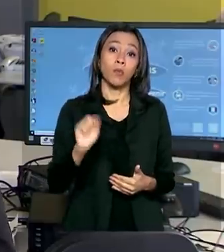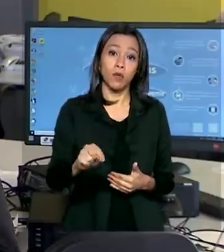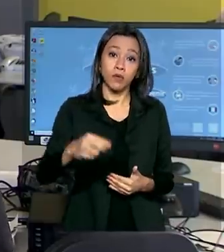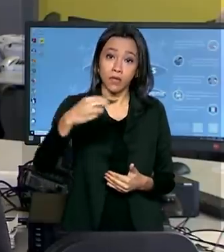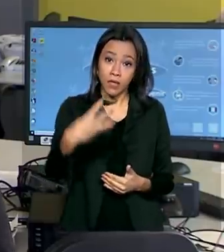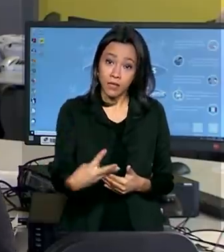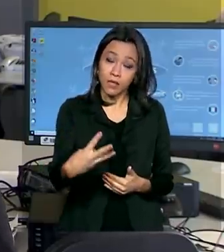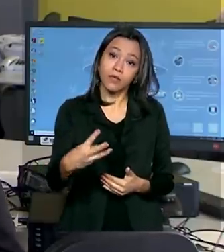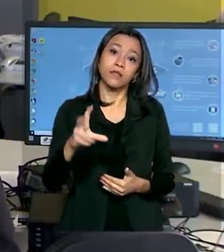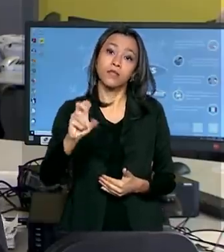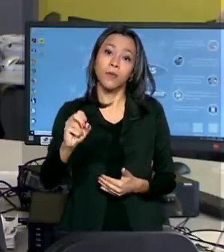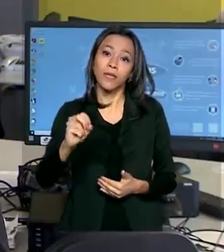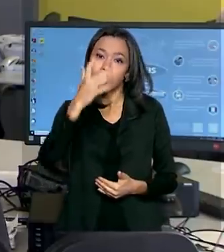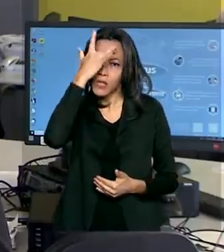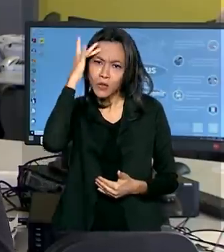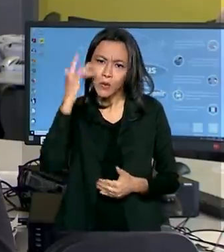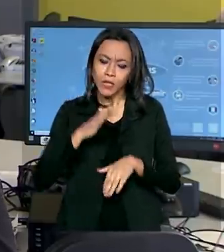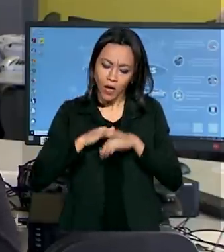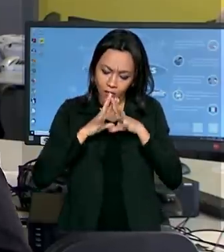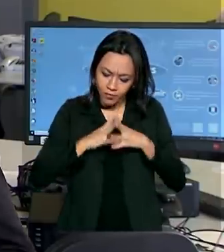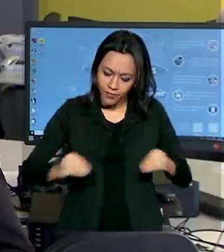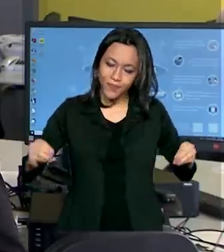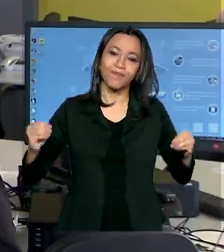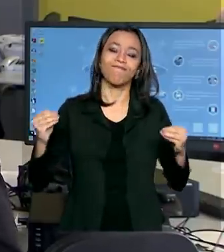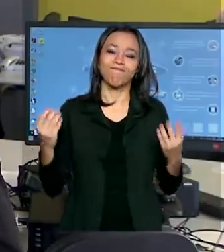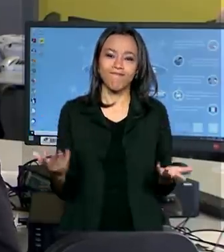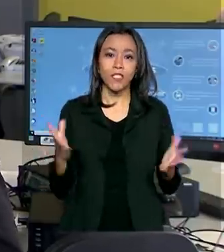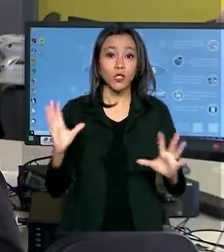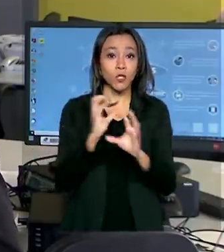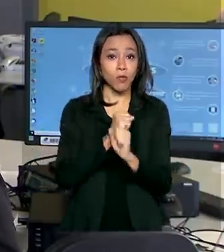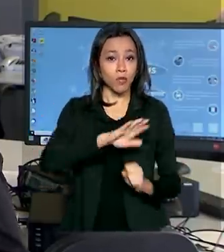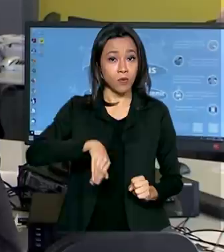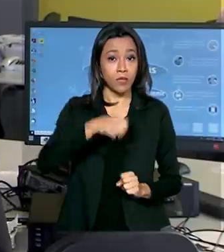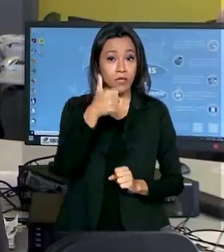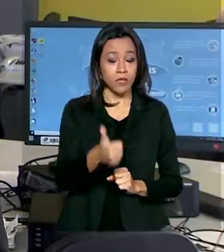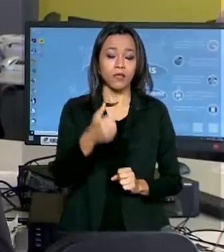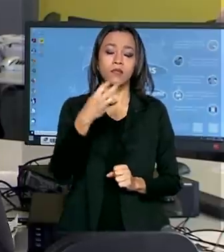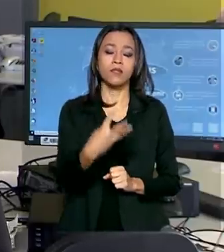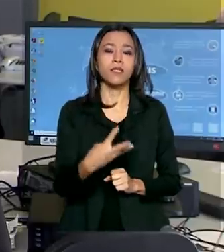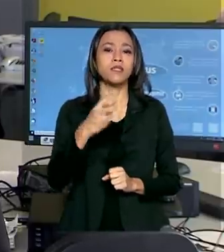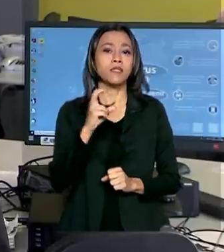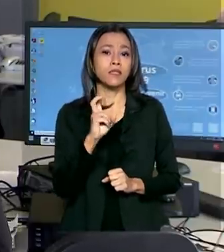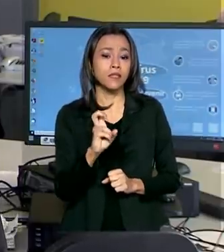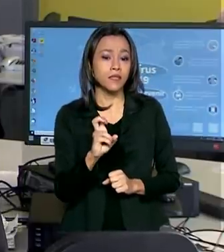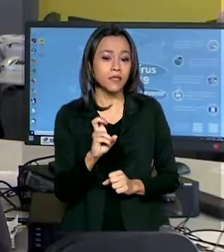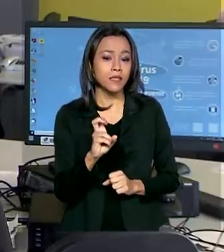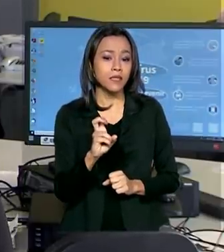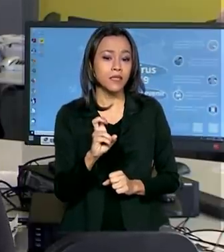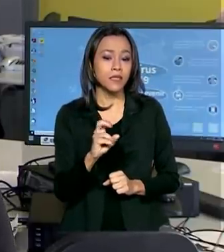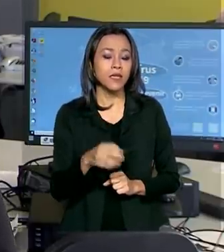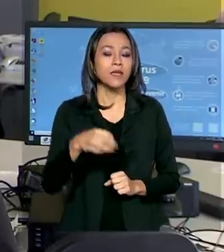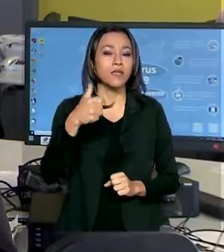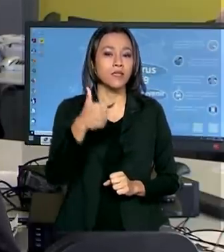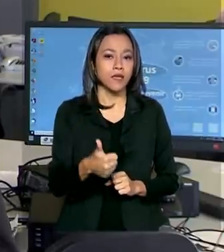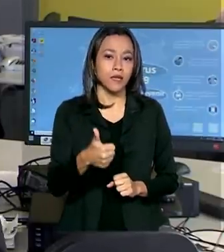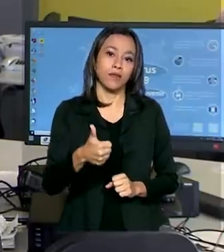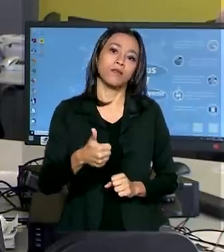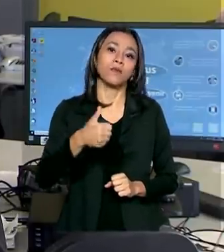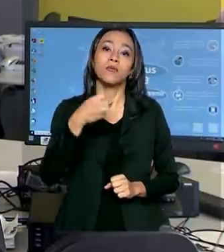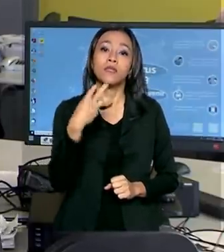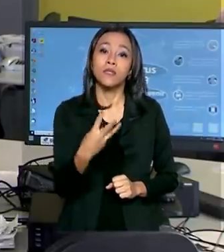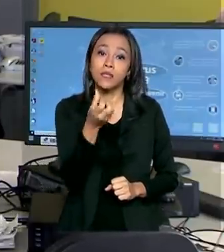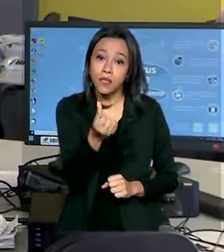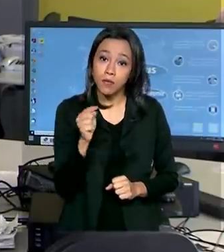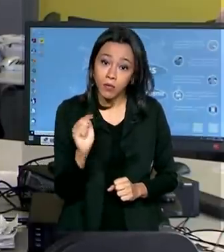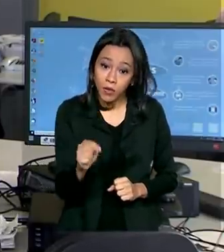recuperados da Covid-19. No total, são 135.106 infectados e 9